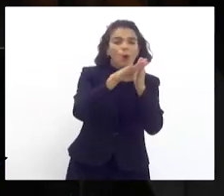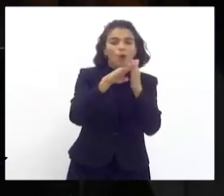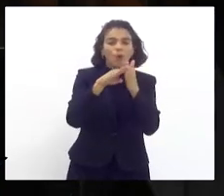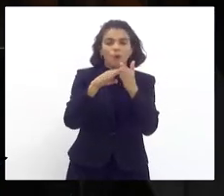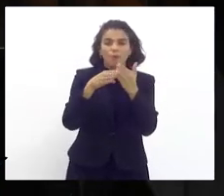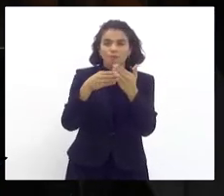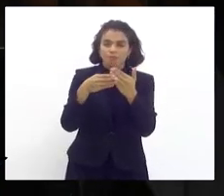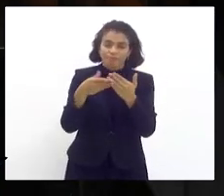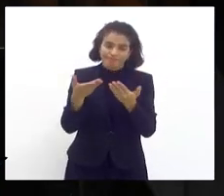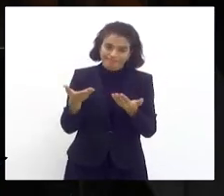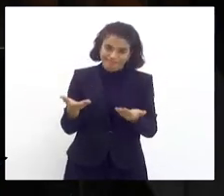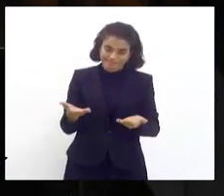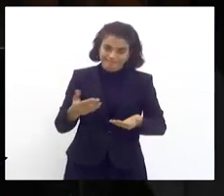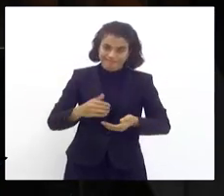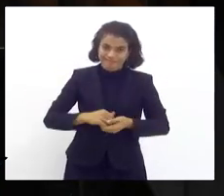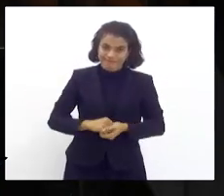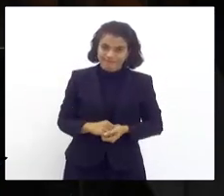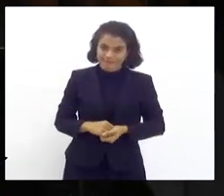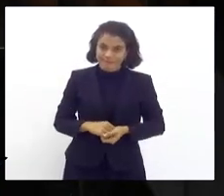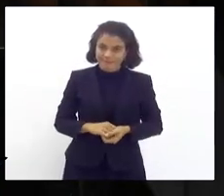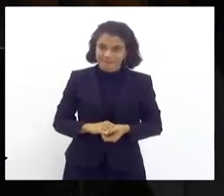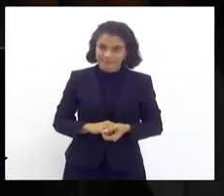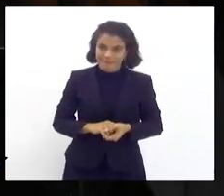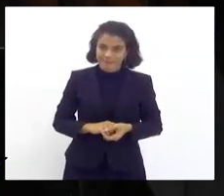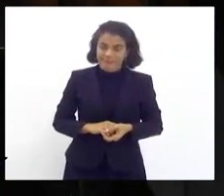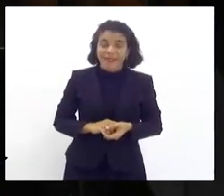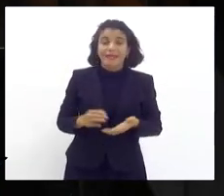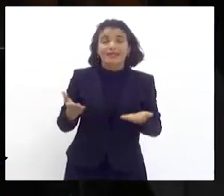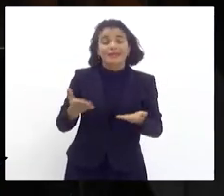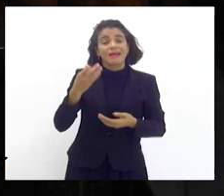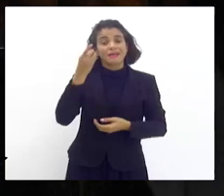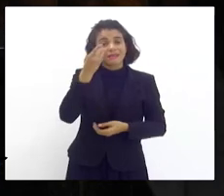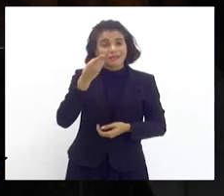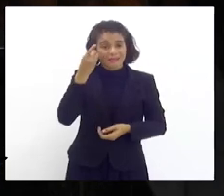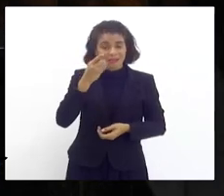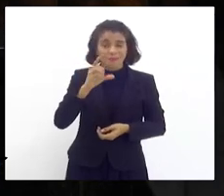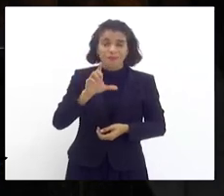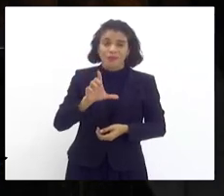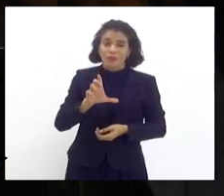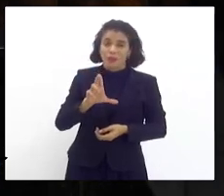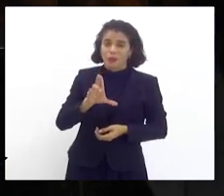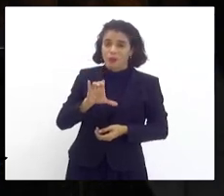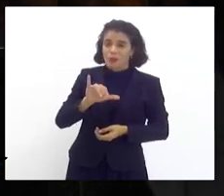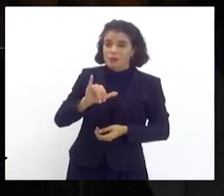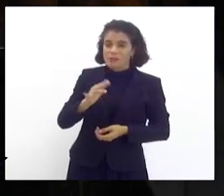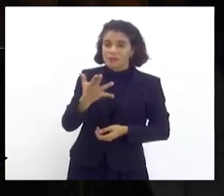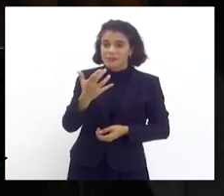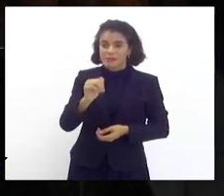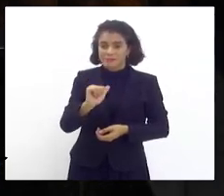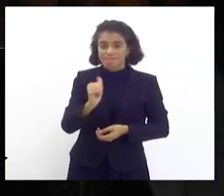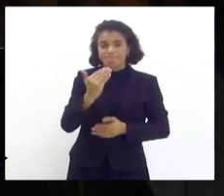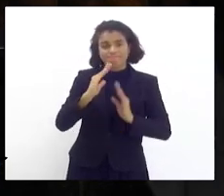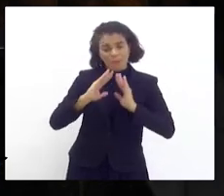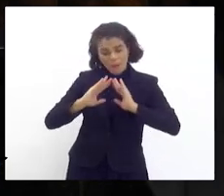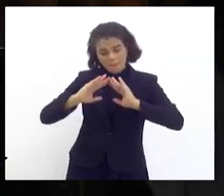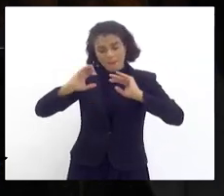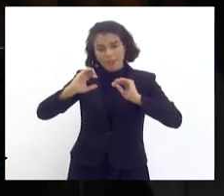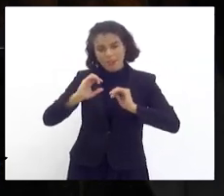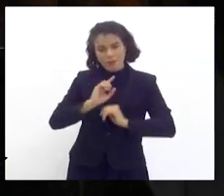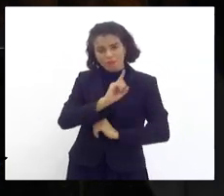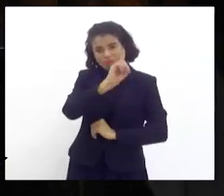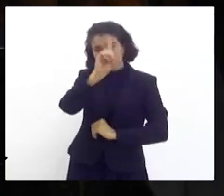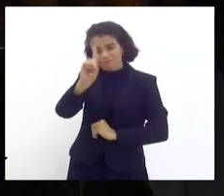talude desse canal. E a deputada Lucinha pediu que eu fosse nessa audiência